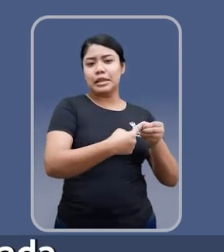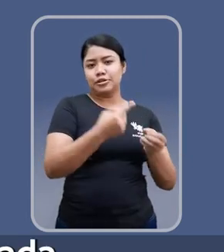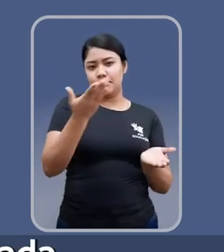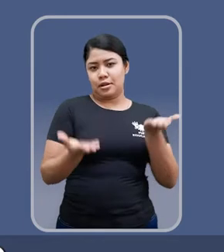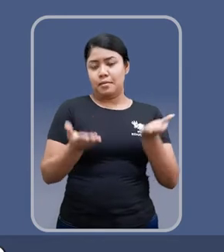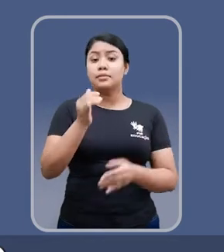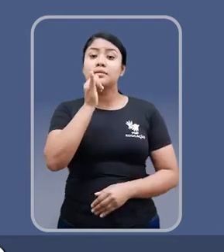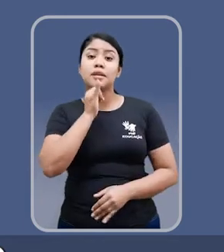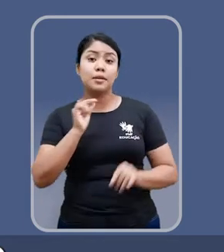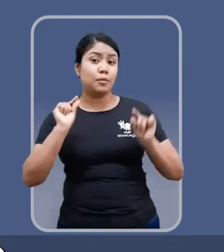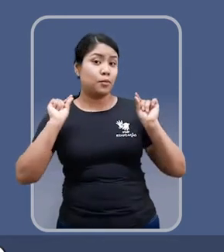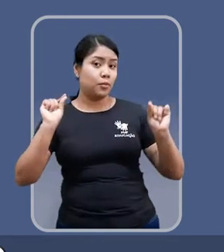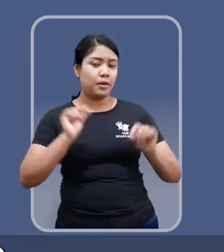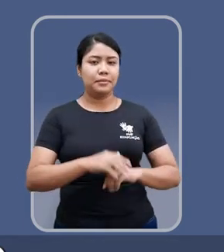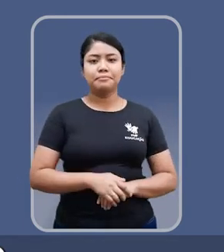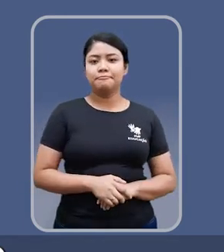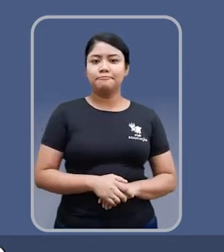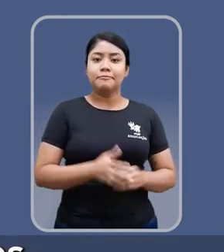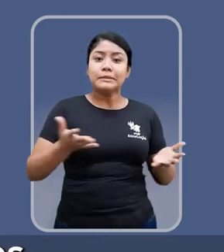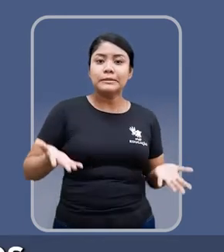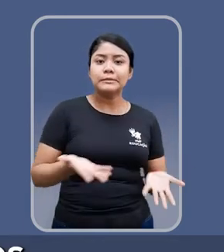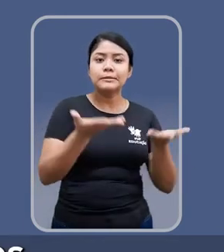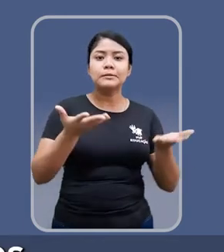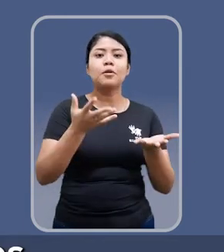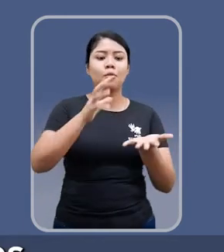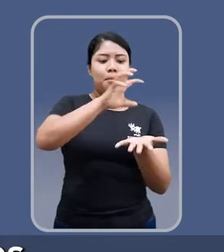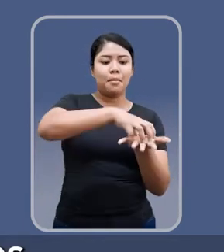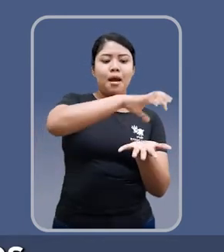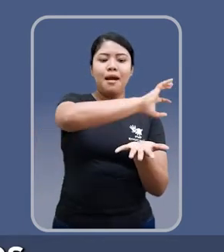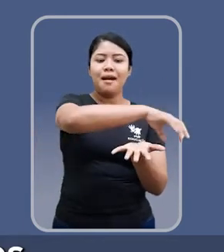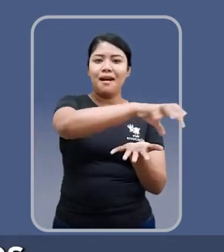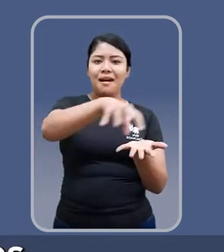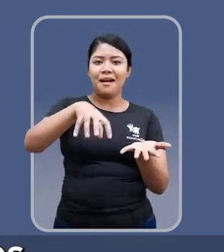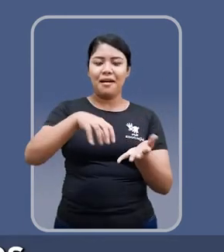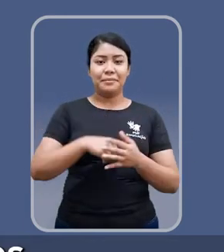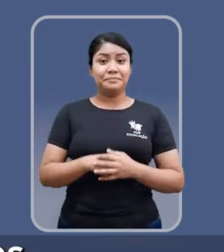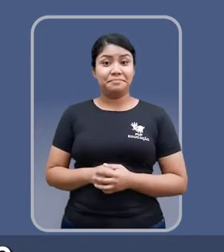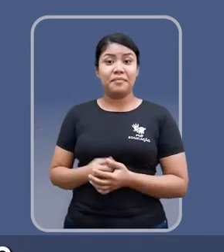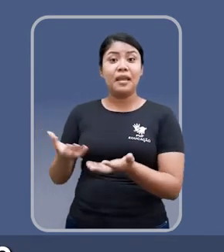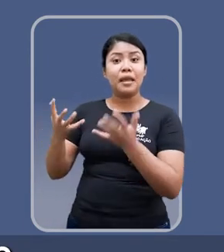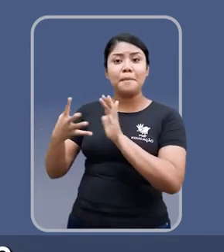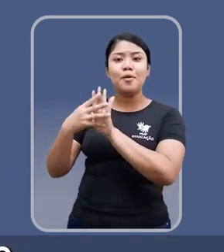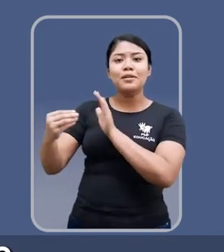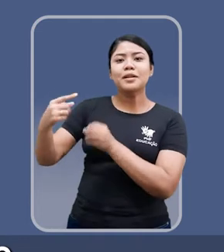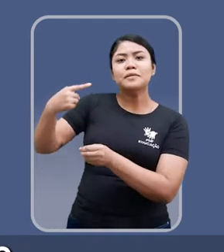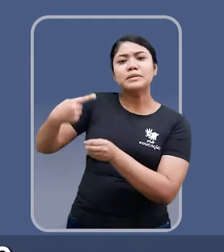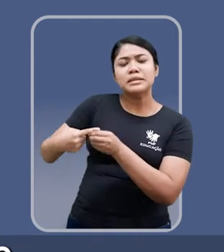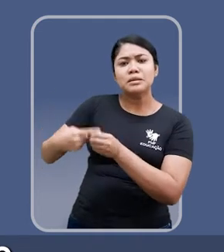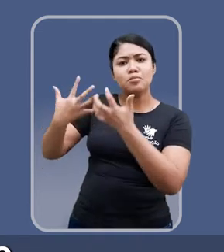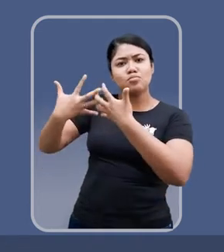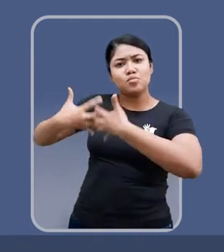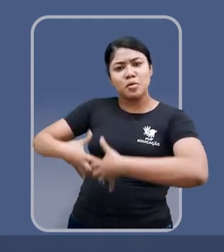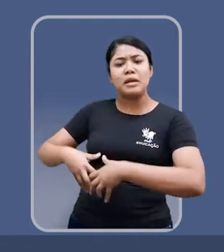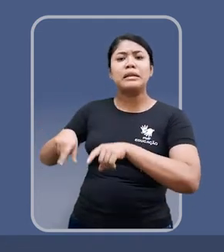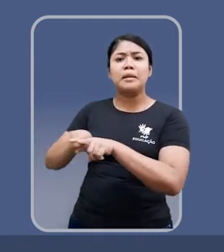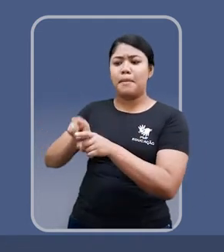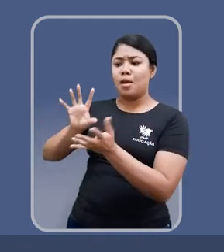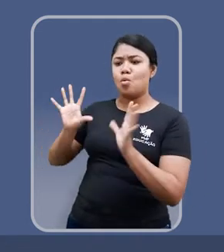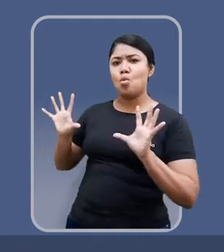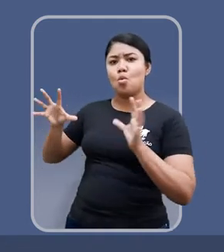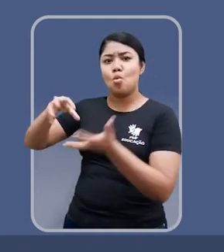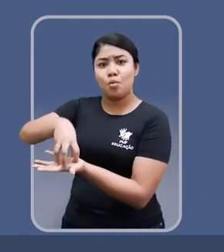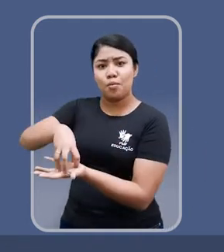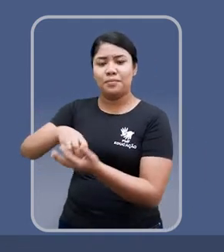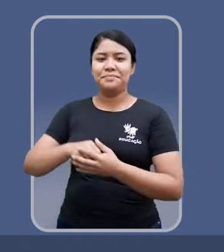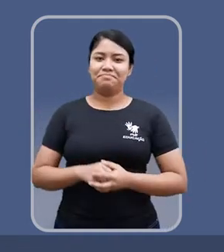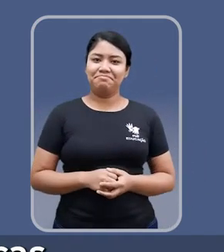equilibrada. A gente pode citar, por exemplo, a promoção de multicentralidades, a busca de um modelo de cidade mais eficiente e